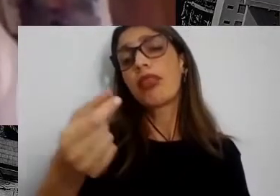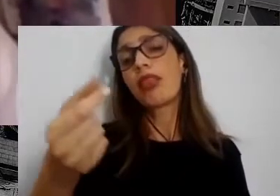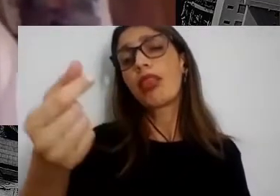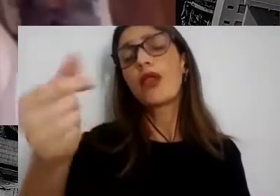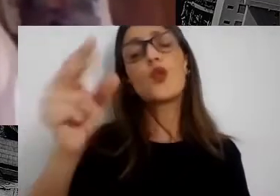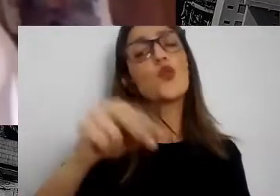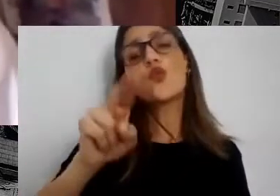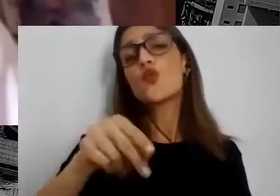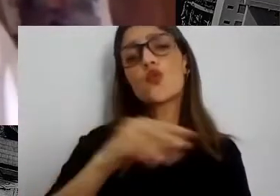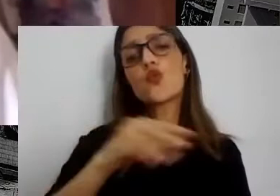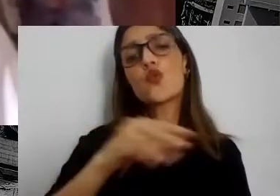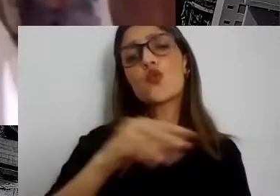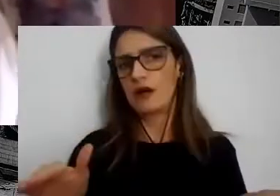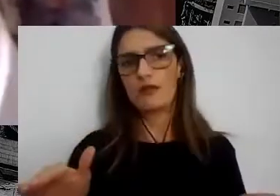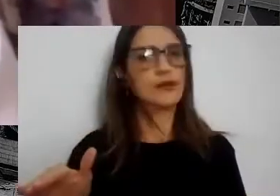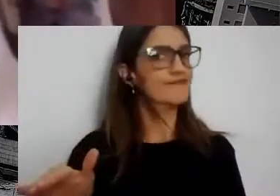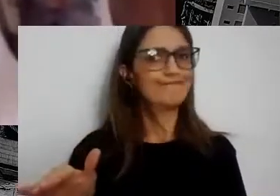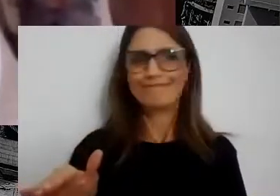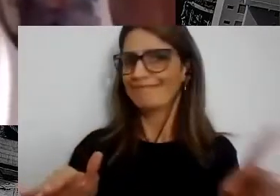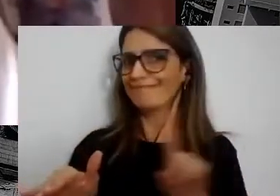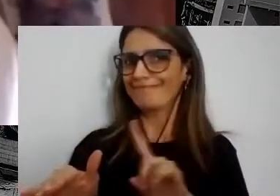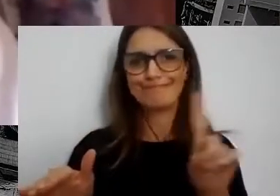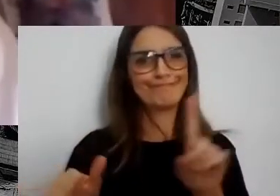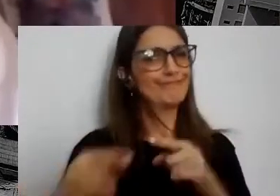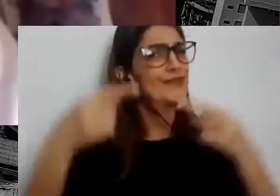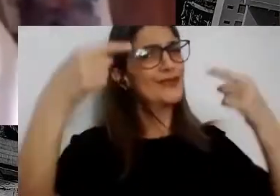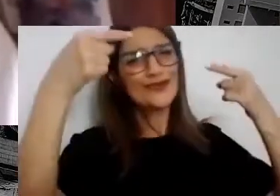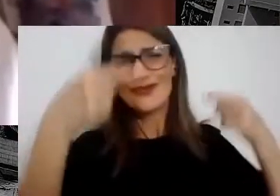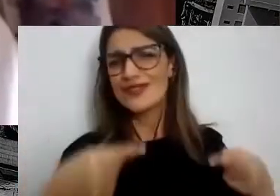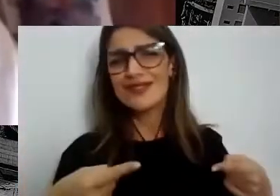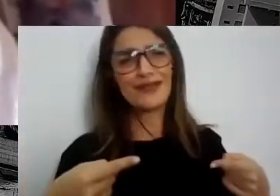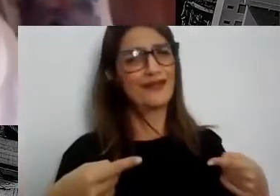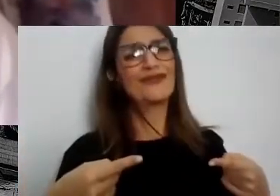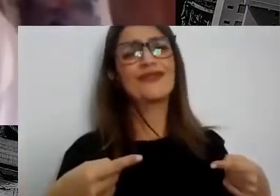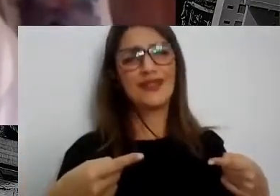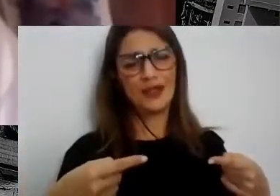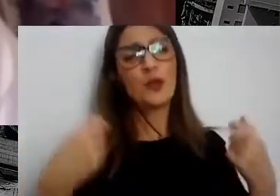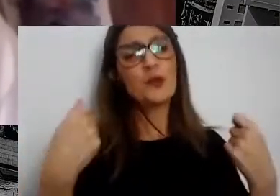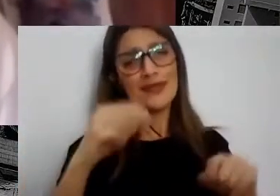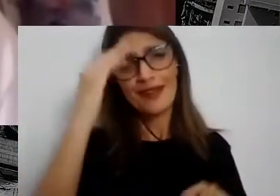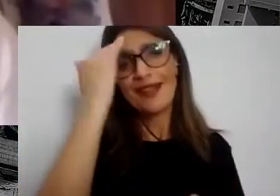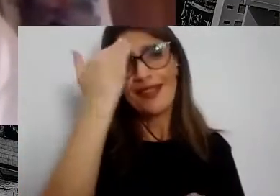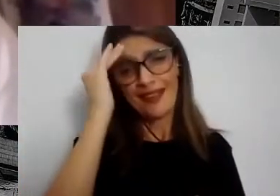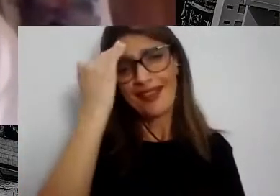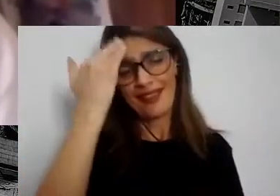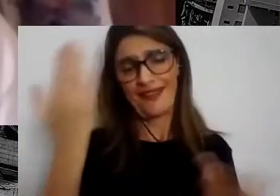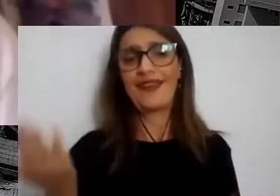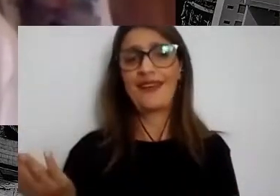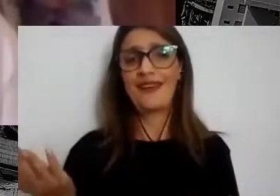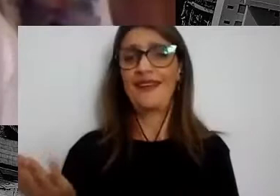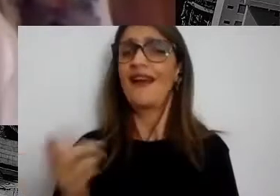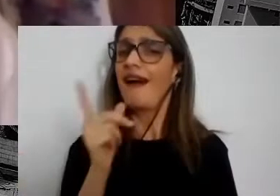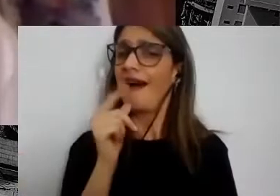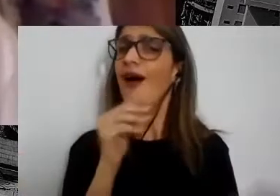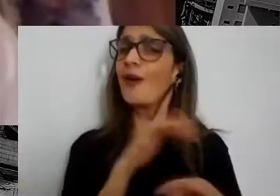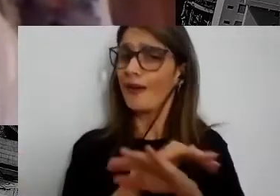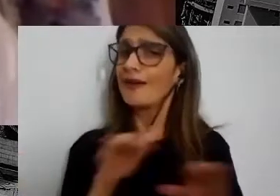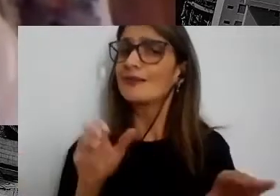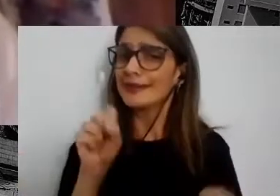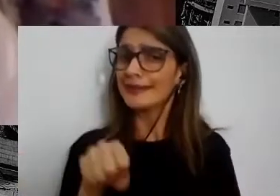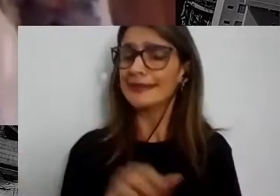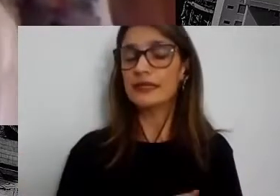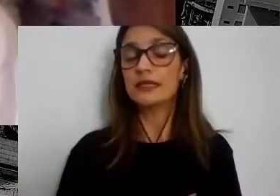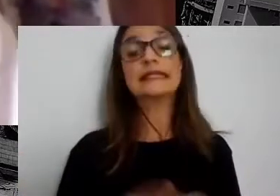infinito, acho que é um primeiro desafio para aterrissar no território. O segundo desafio que eu colocaria é que as